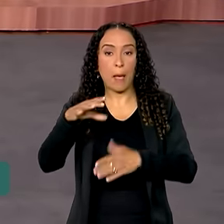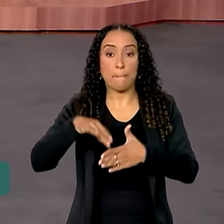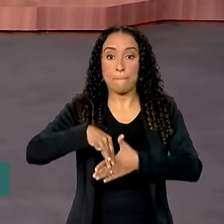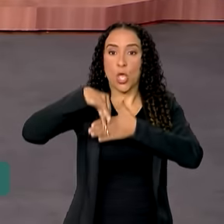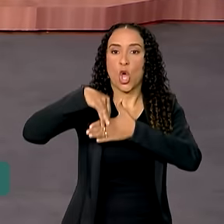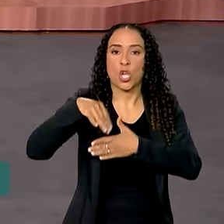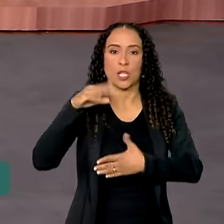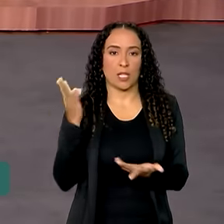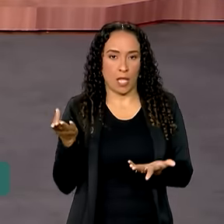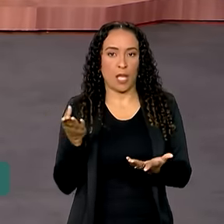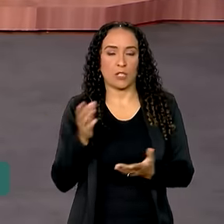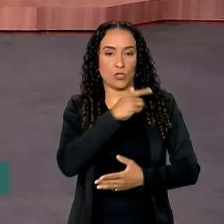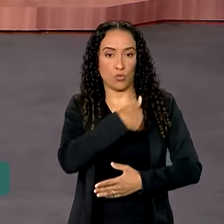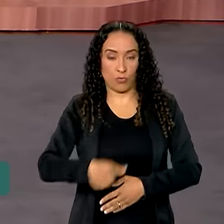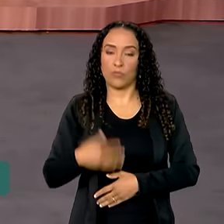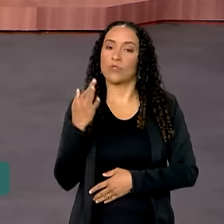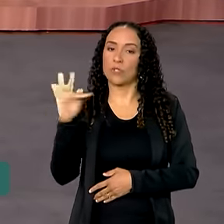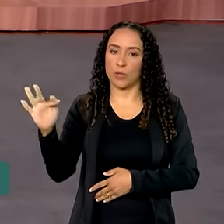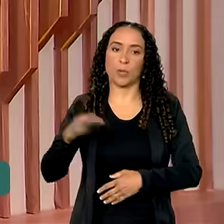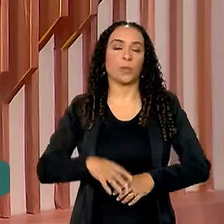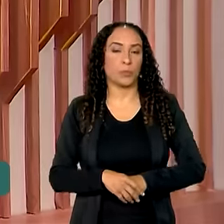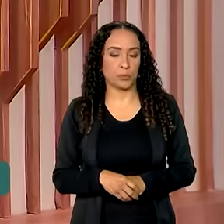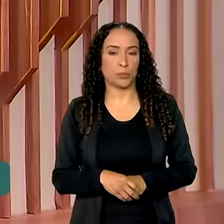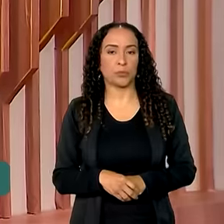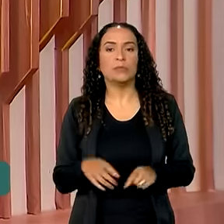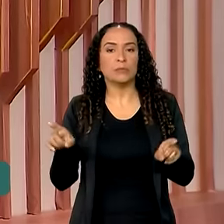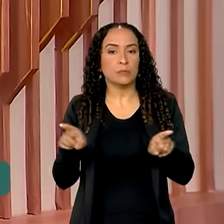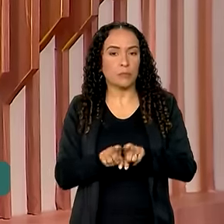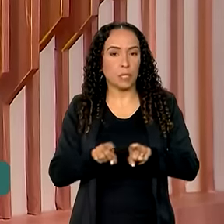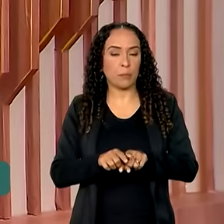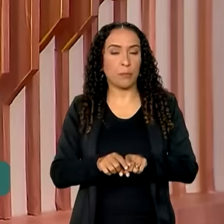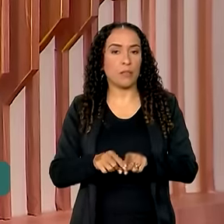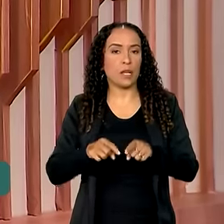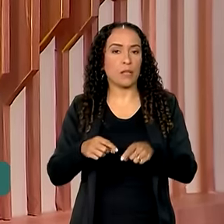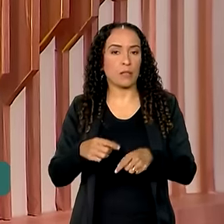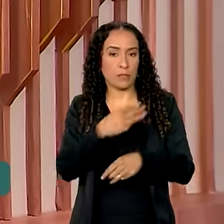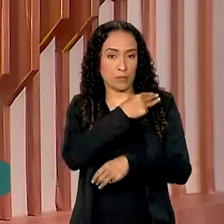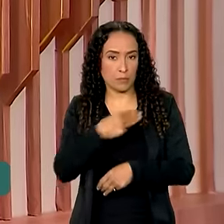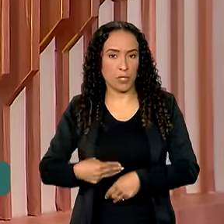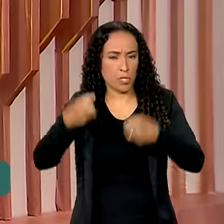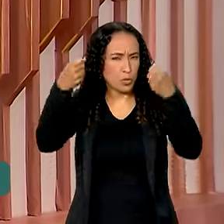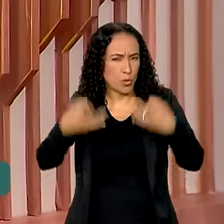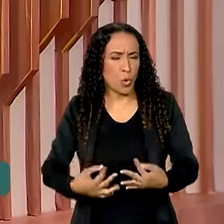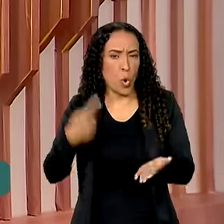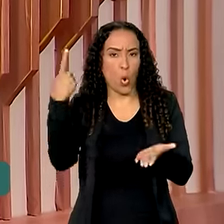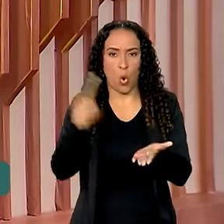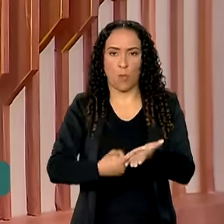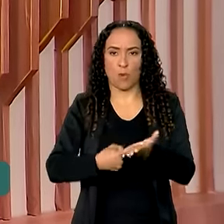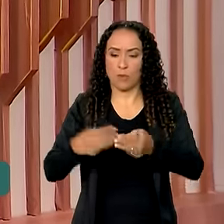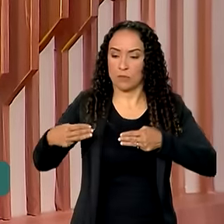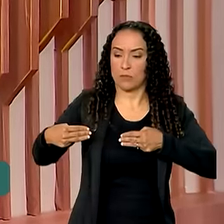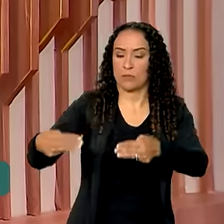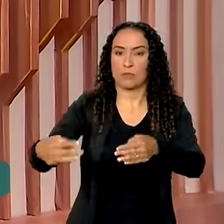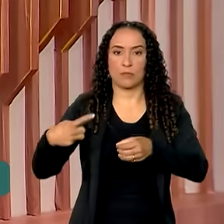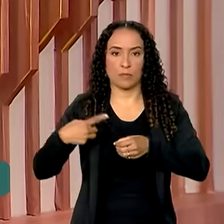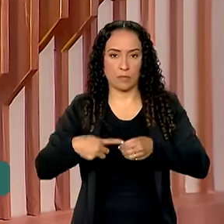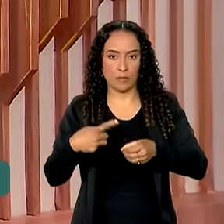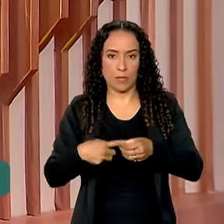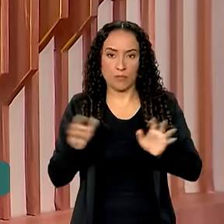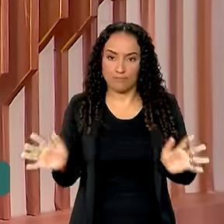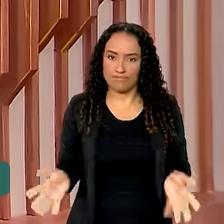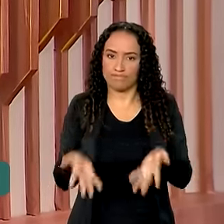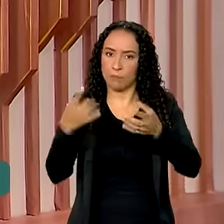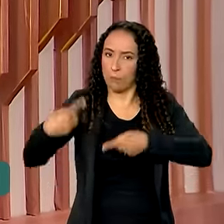prioridades do governo federal. Além disso, o ministro reforçou o compromisso do Ministério das Cidades em